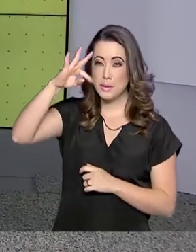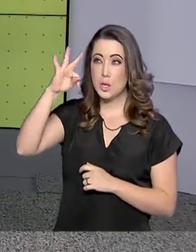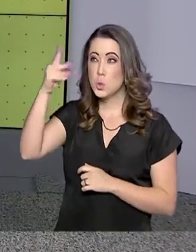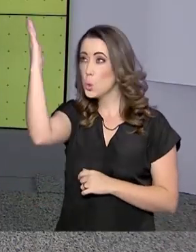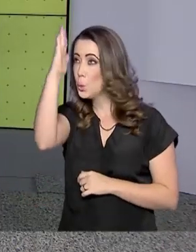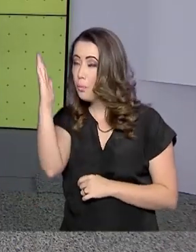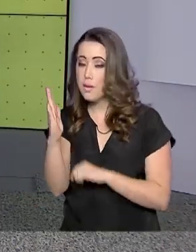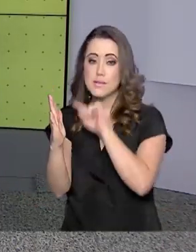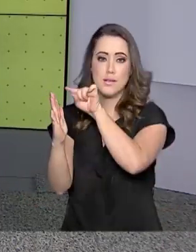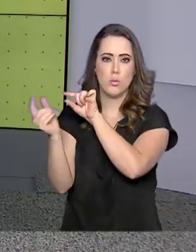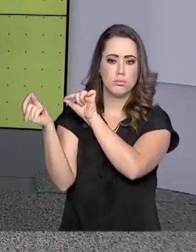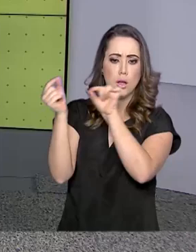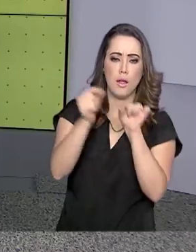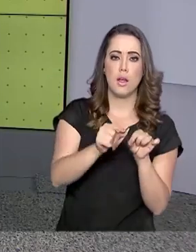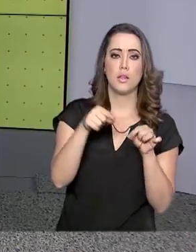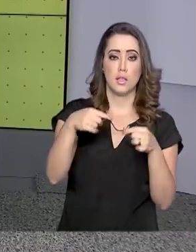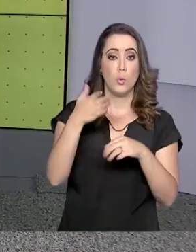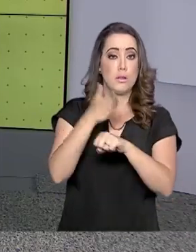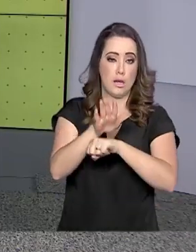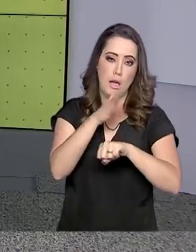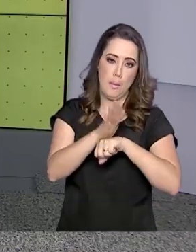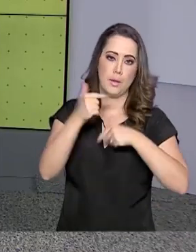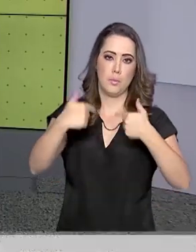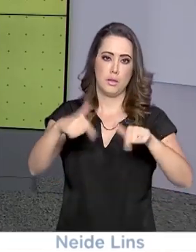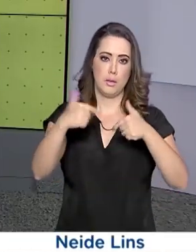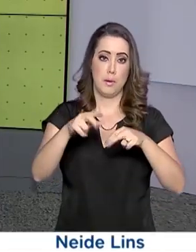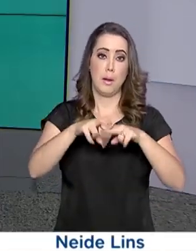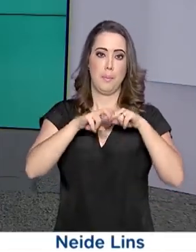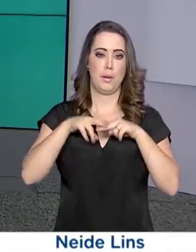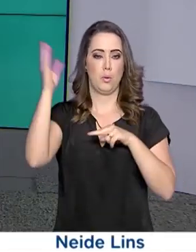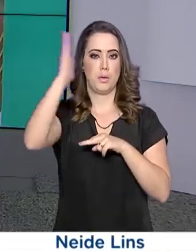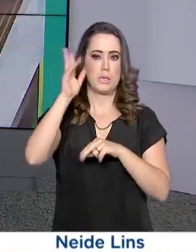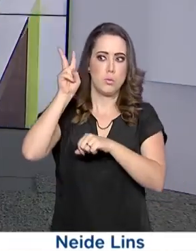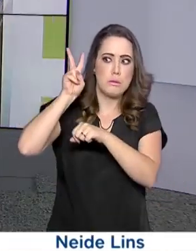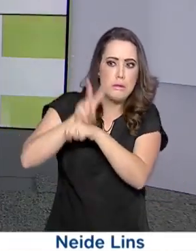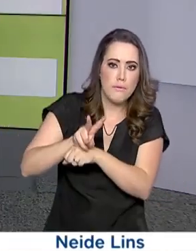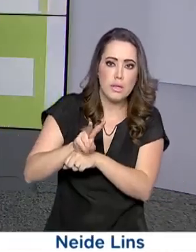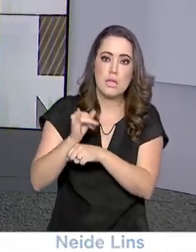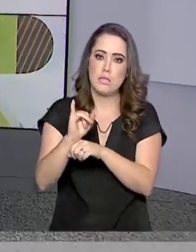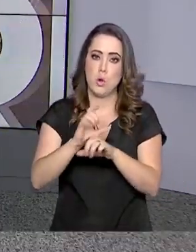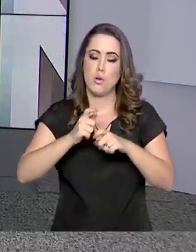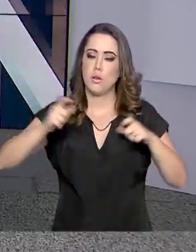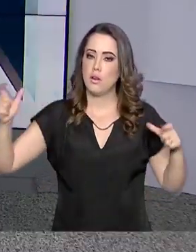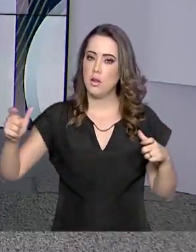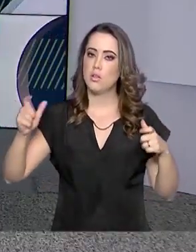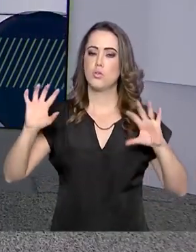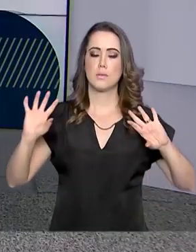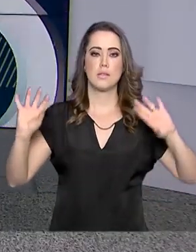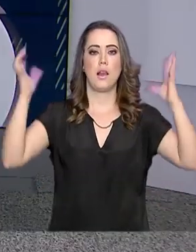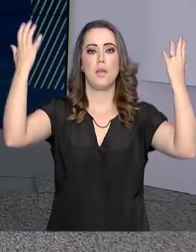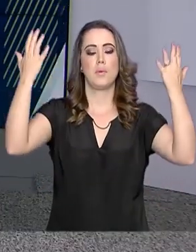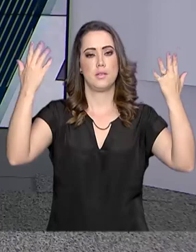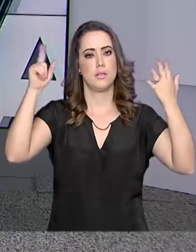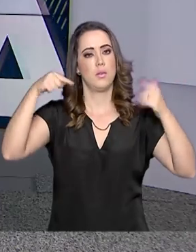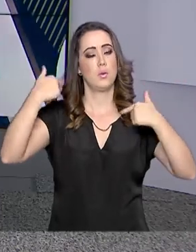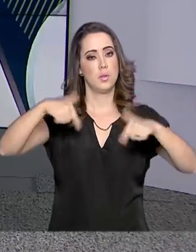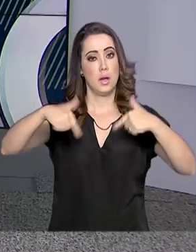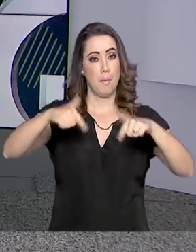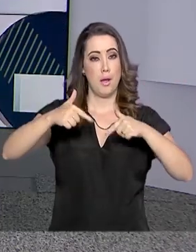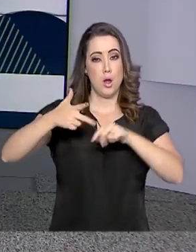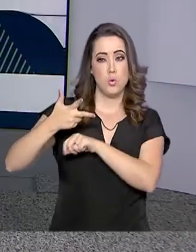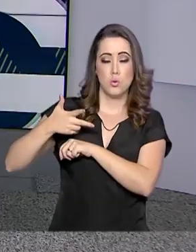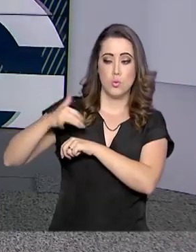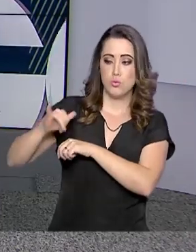país participaram de um treinamento para a atuação na defesa do Brasil, especialmente em grandes eventos. Foi o exercício da artilharia